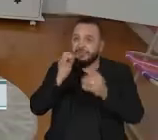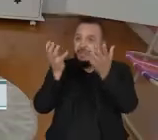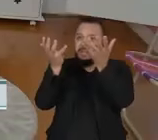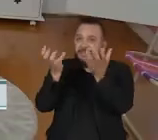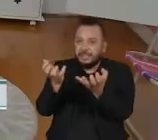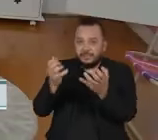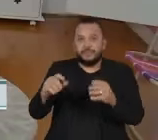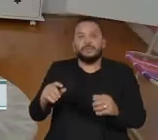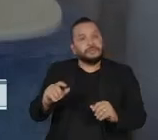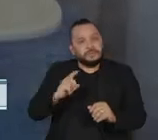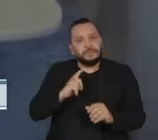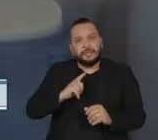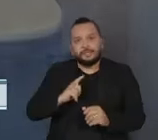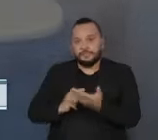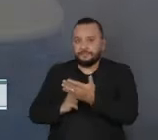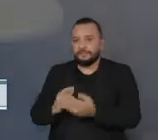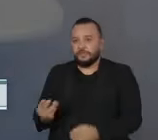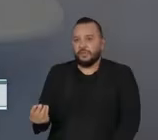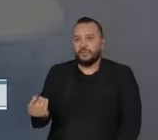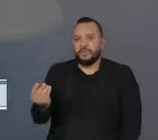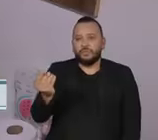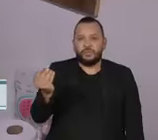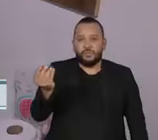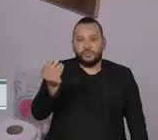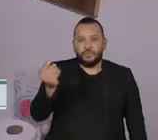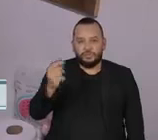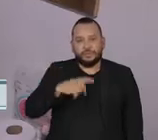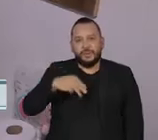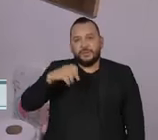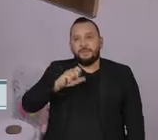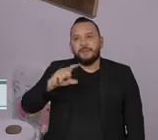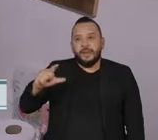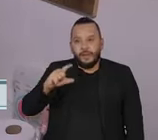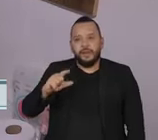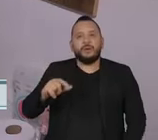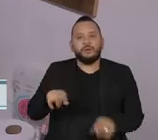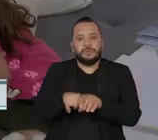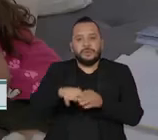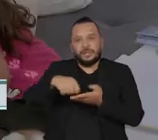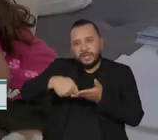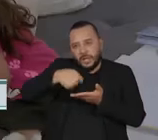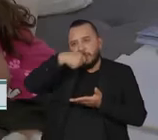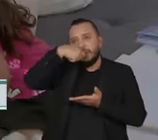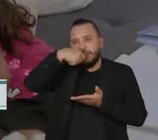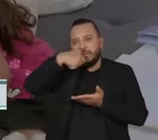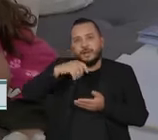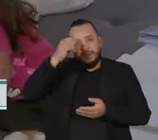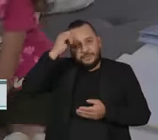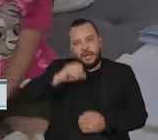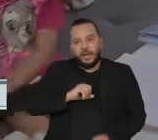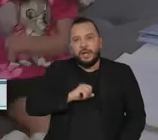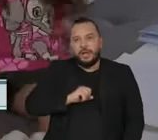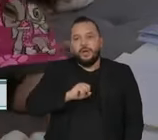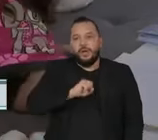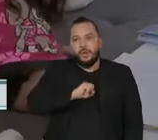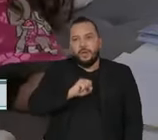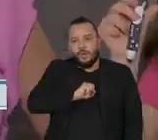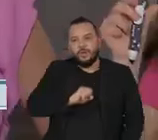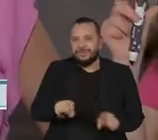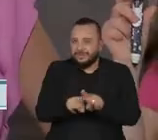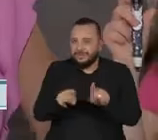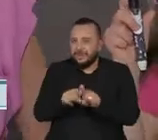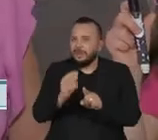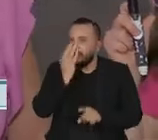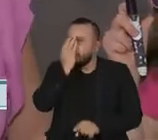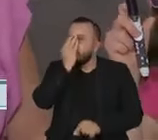como o uso do umidificador de ar. Mel e xarope para tosse e inalação também passam a fazer parte do dia a dia.